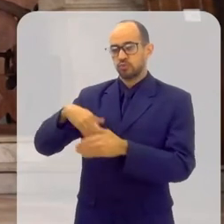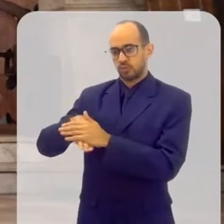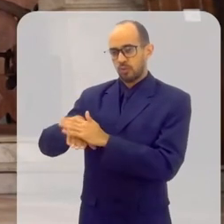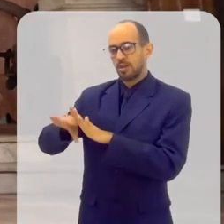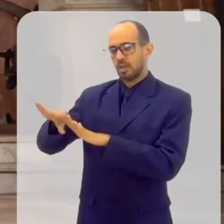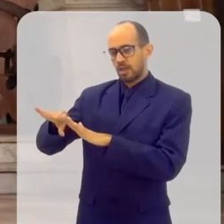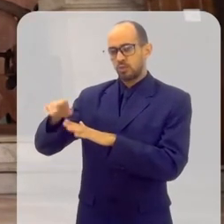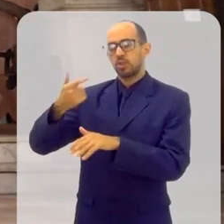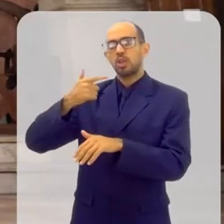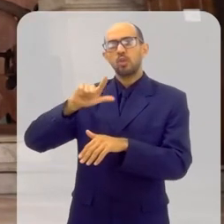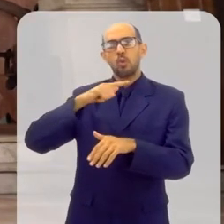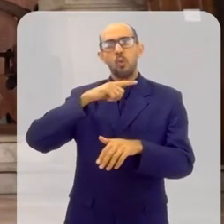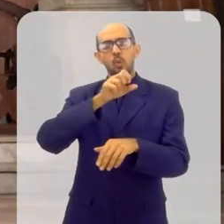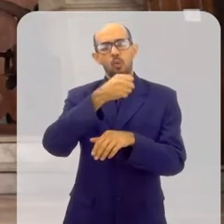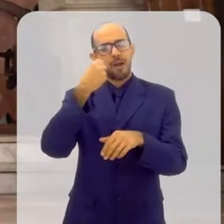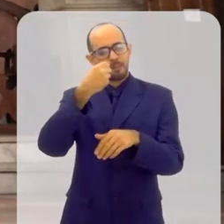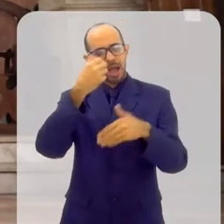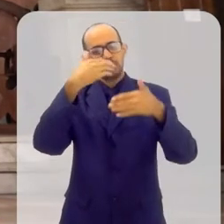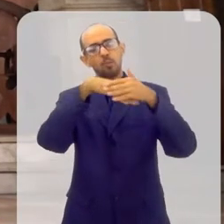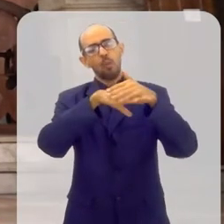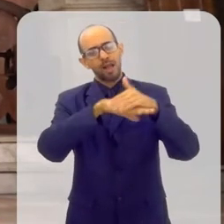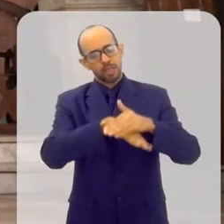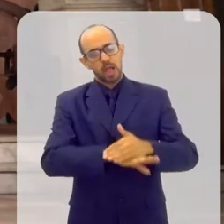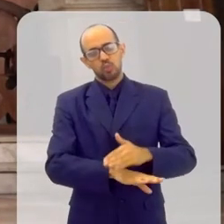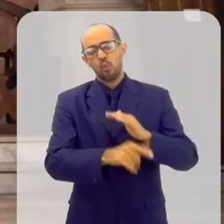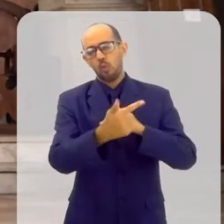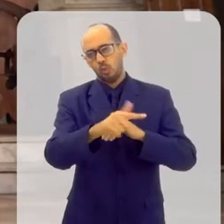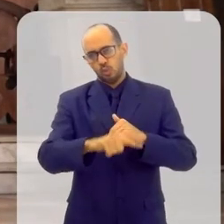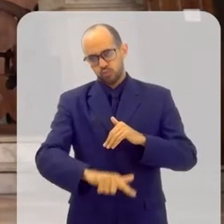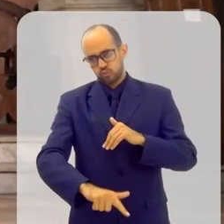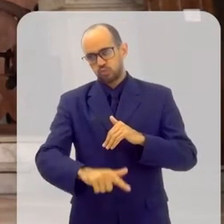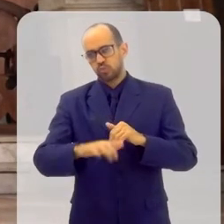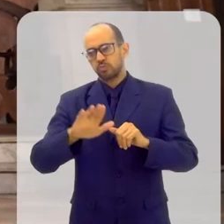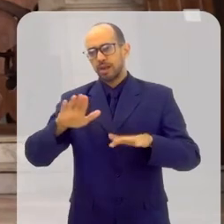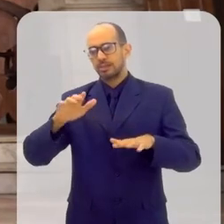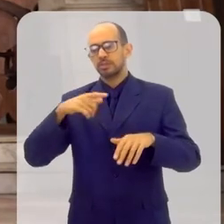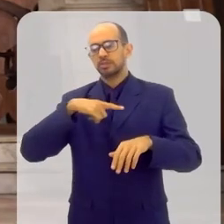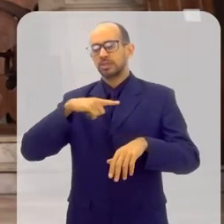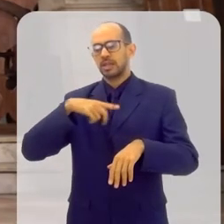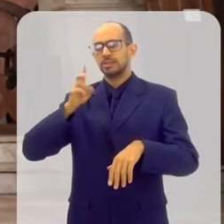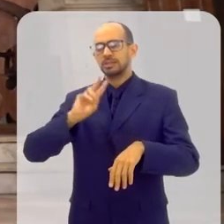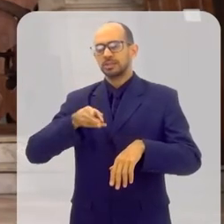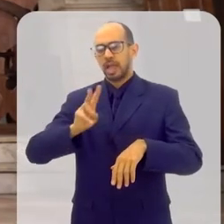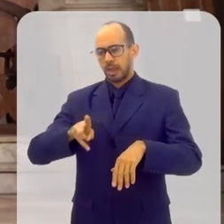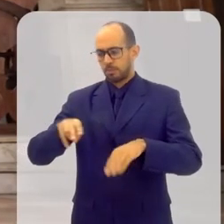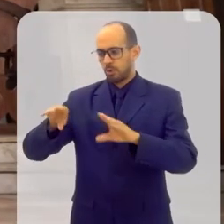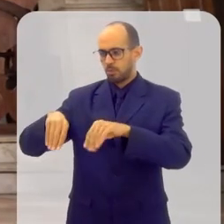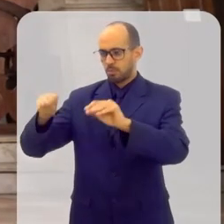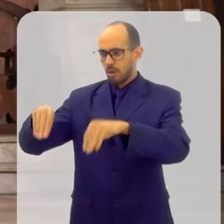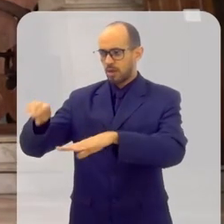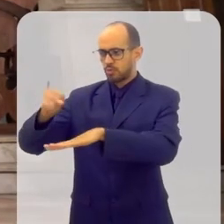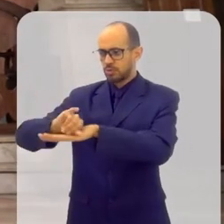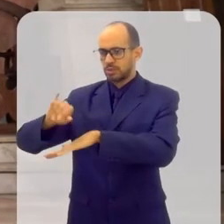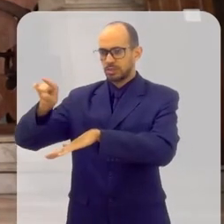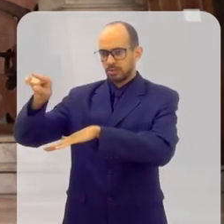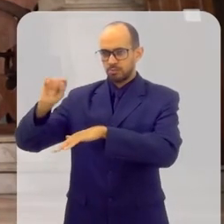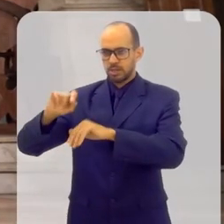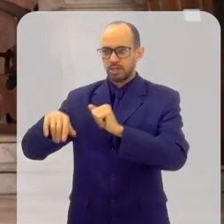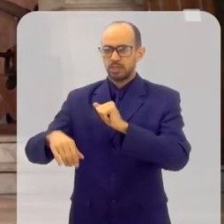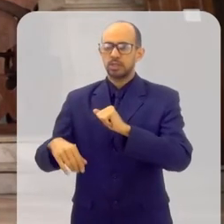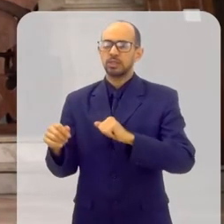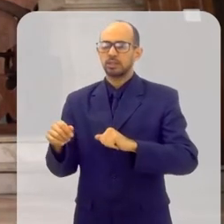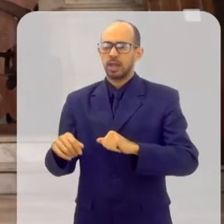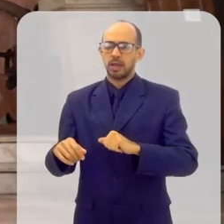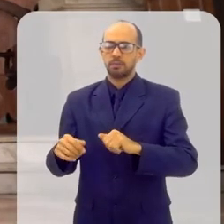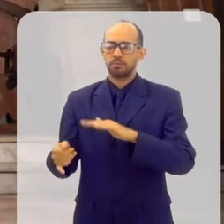tem outros que a gente guarda ali no armário, para quando precisa usar, mas tem um que já fica guardado ali sempre, ali no altar,